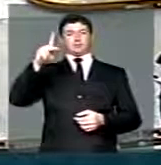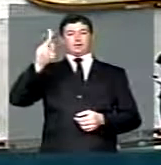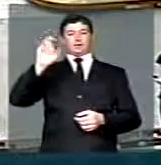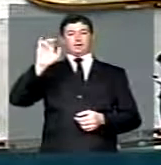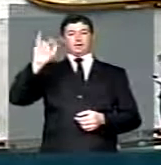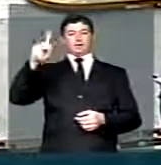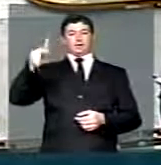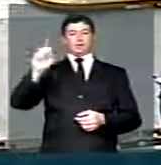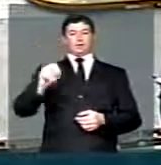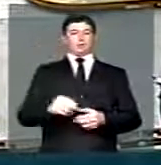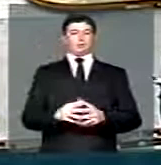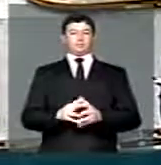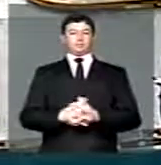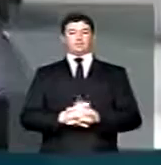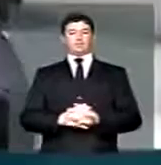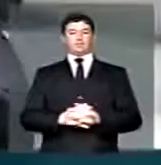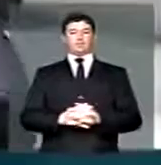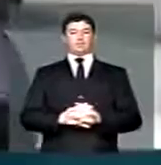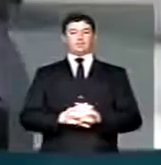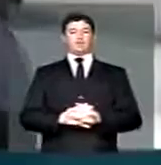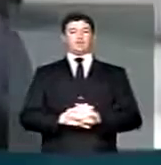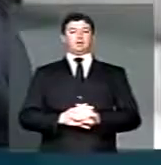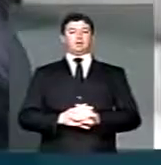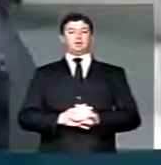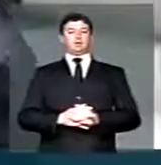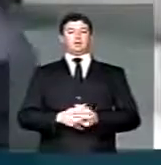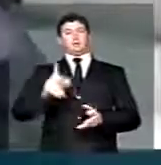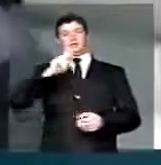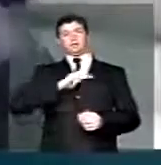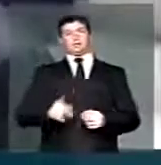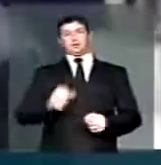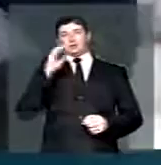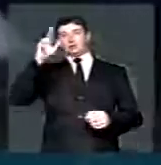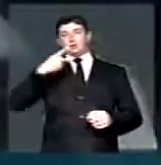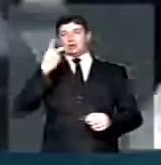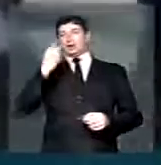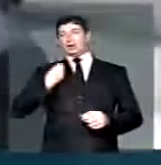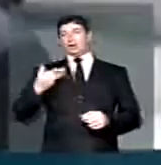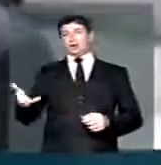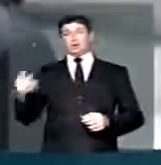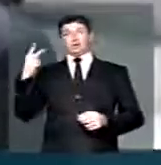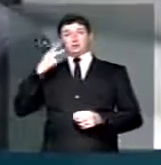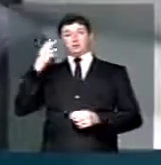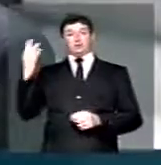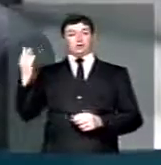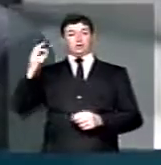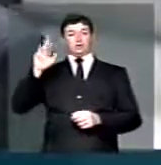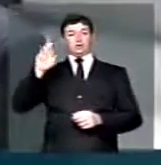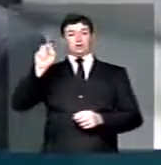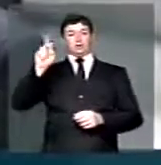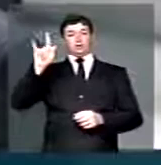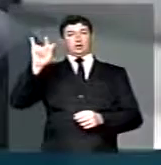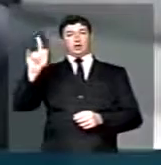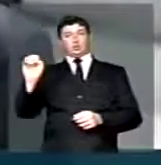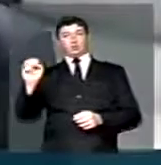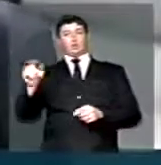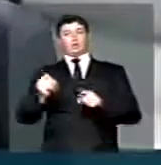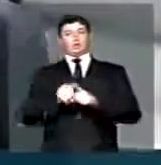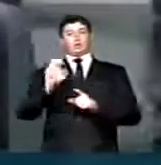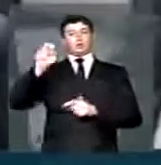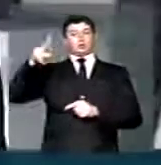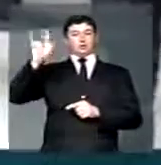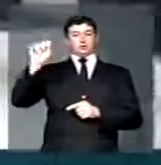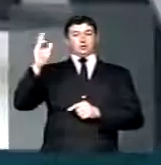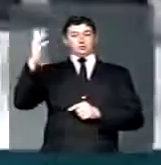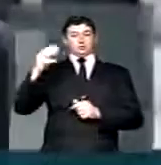Presidente. Senhor Presidente, só para registrar a presença no plenário do vereador Rodrigo e da vereadora Sônia de Pozo Novo.